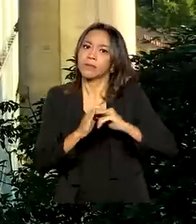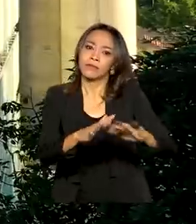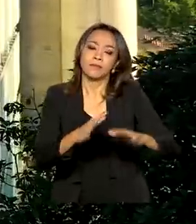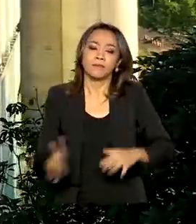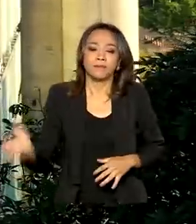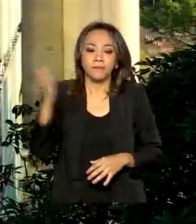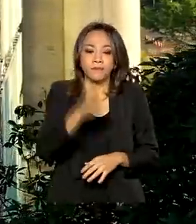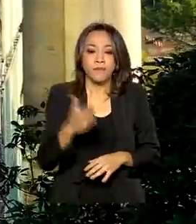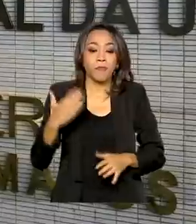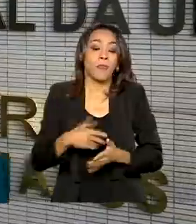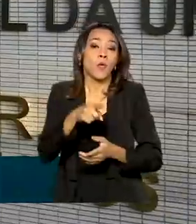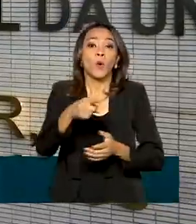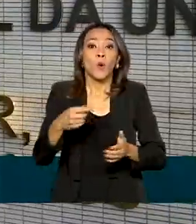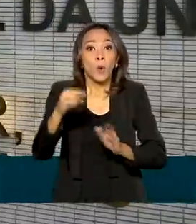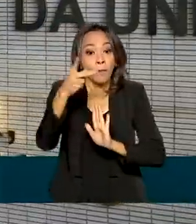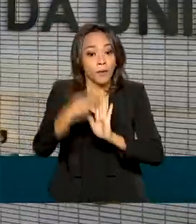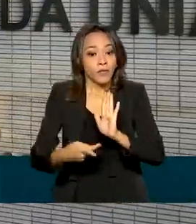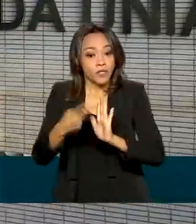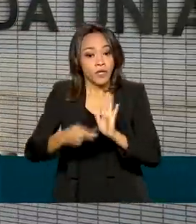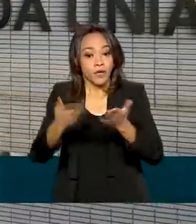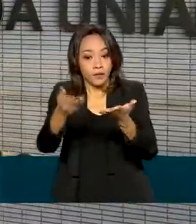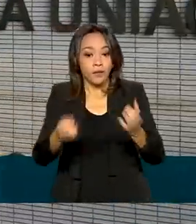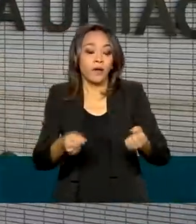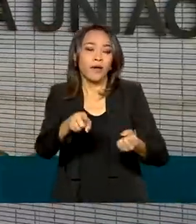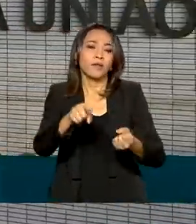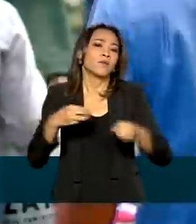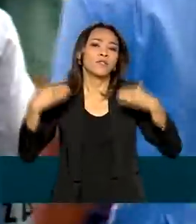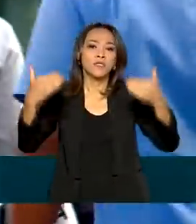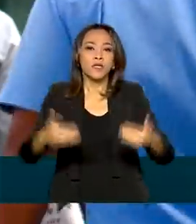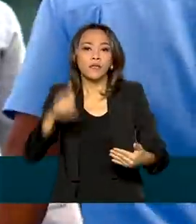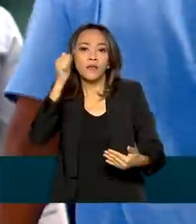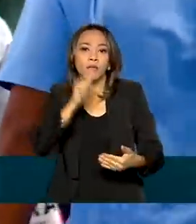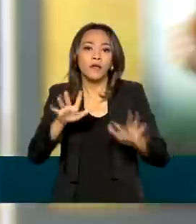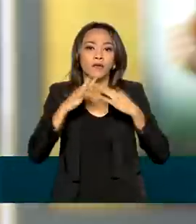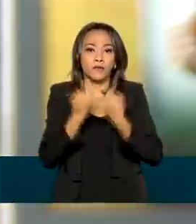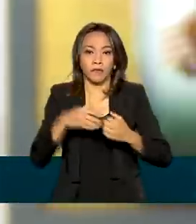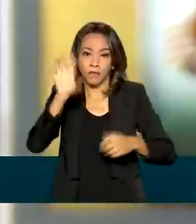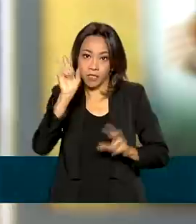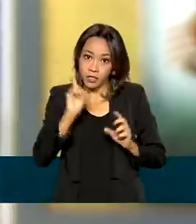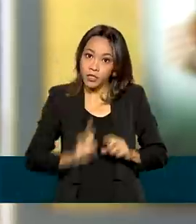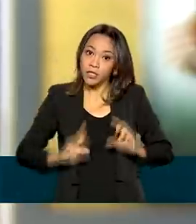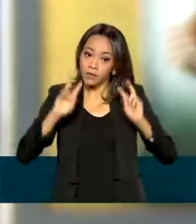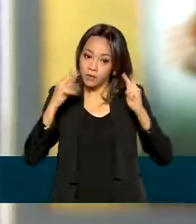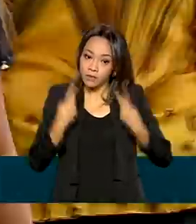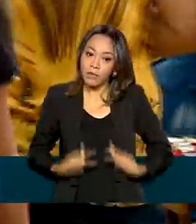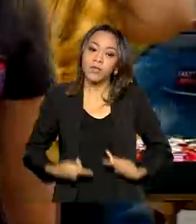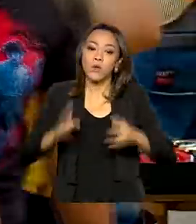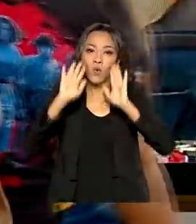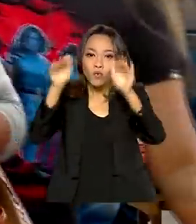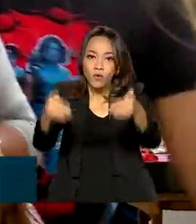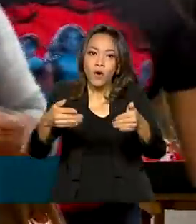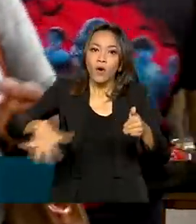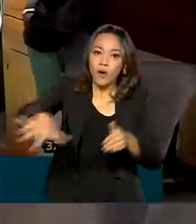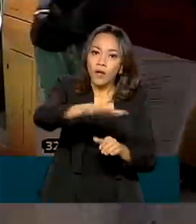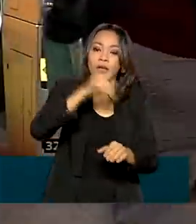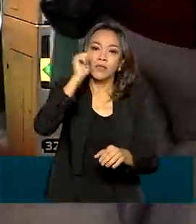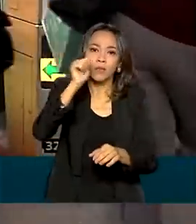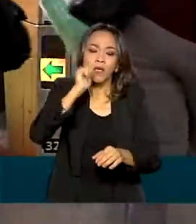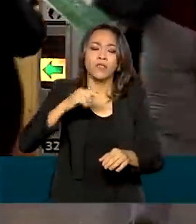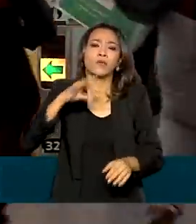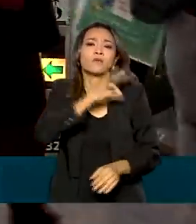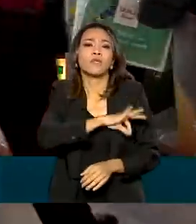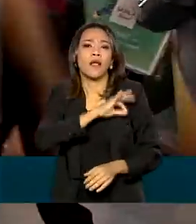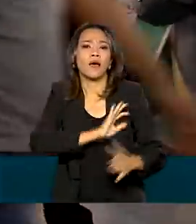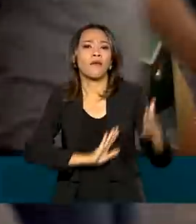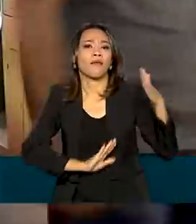projeto é do Ministério da Mulher, da Família e dos Direitos Humanos. A prioridade é o público feminino com renda mensal de